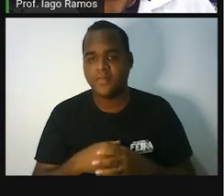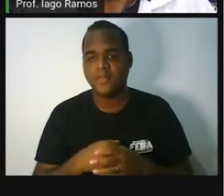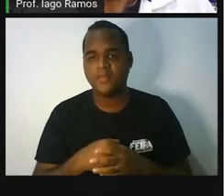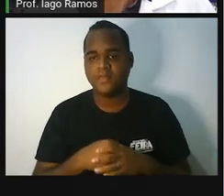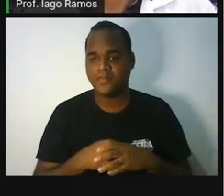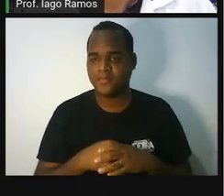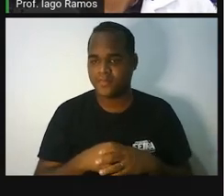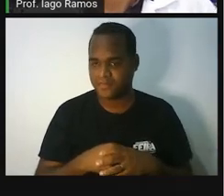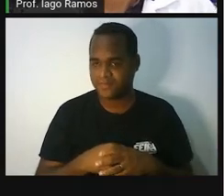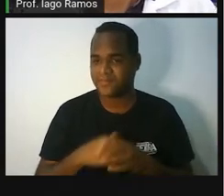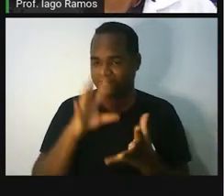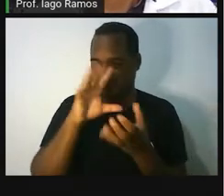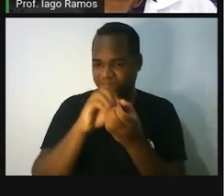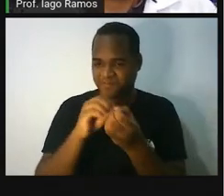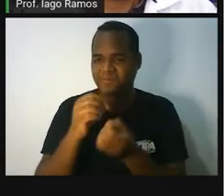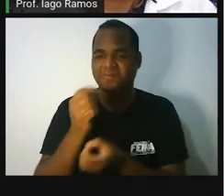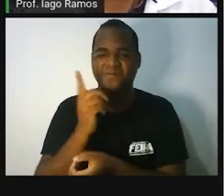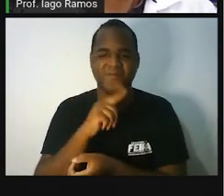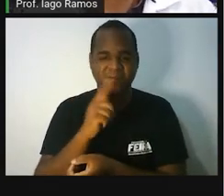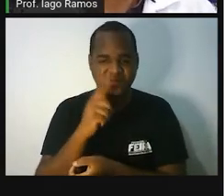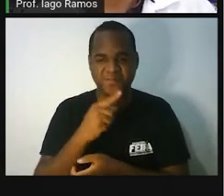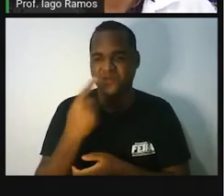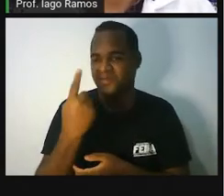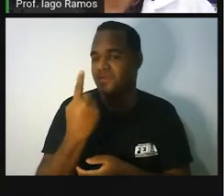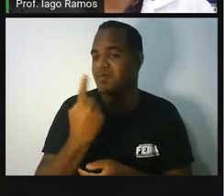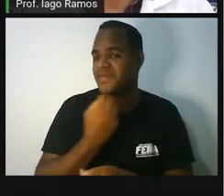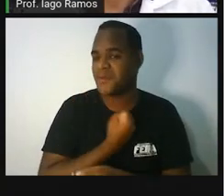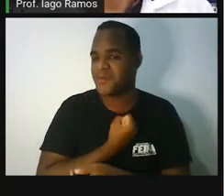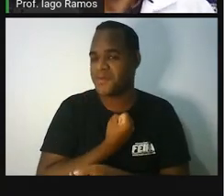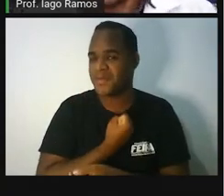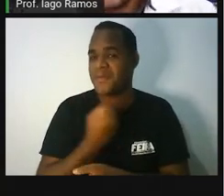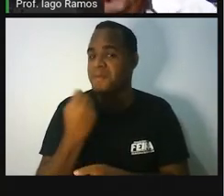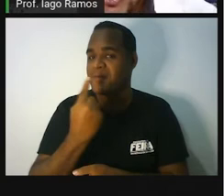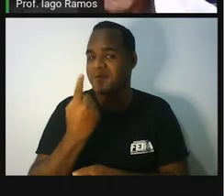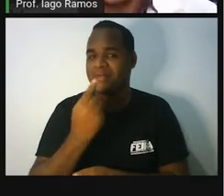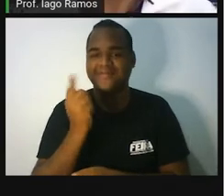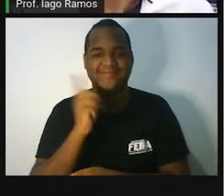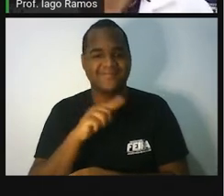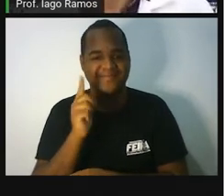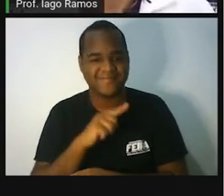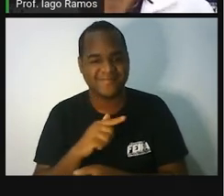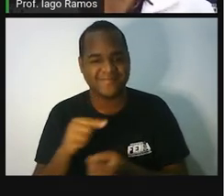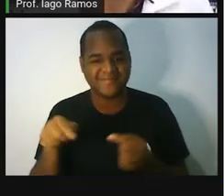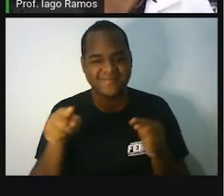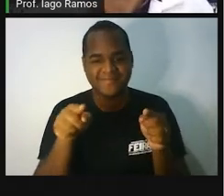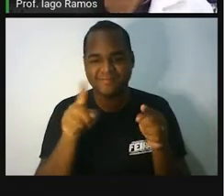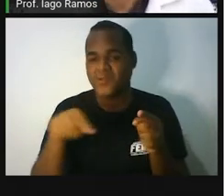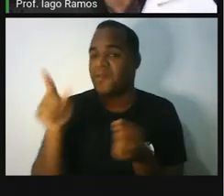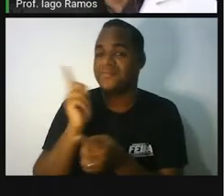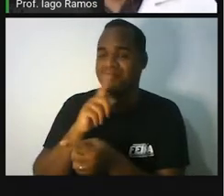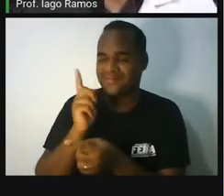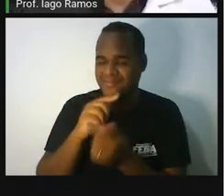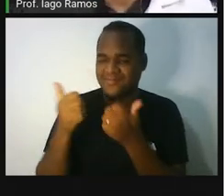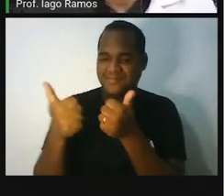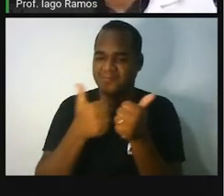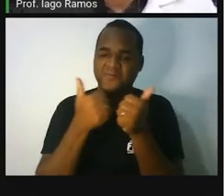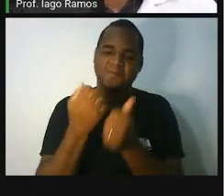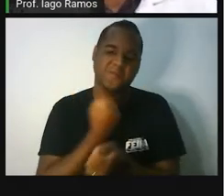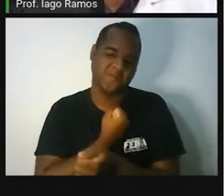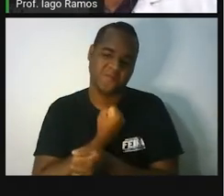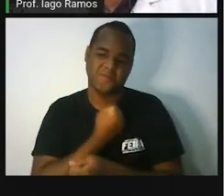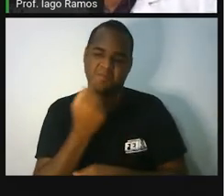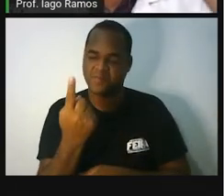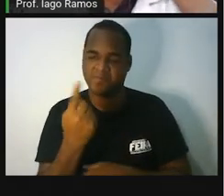E é isso aí. Você concluiu a etapa 1. Nós concluímos a etapa 1. Que é